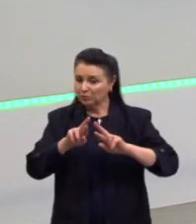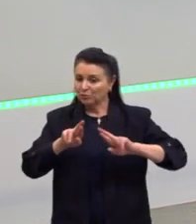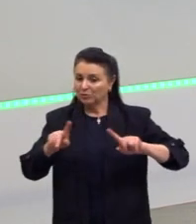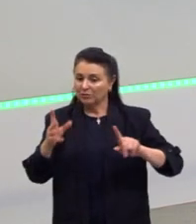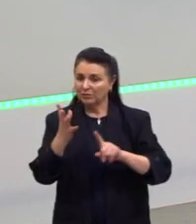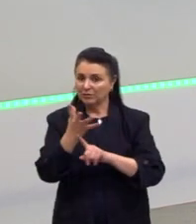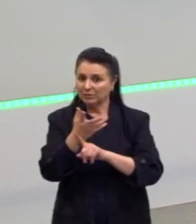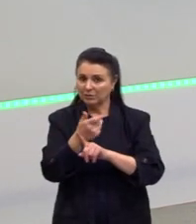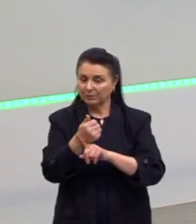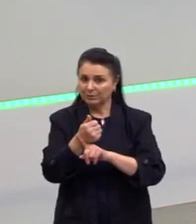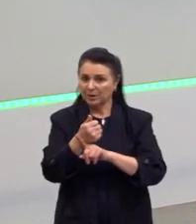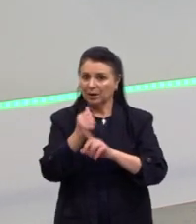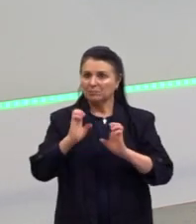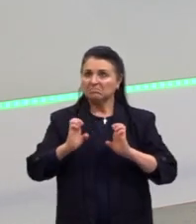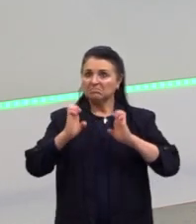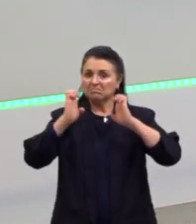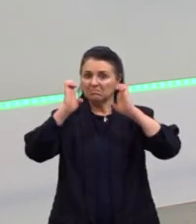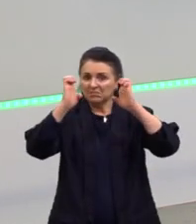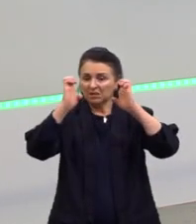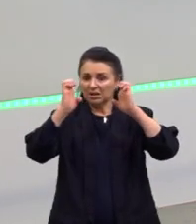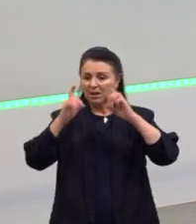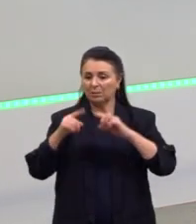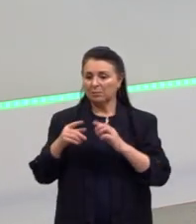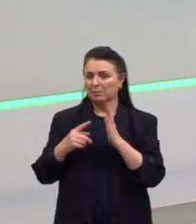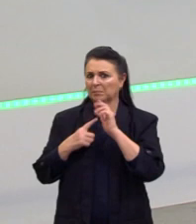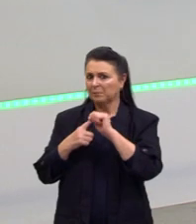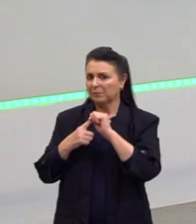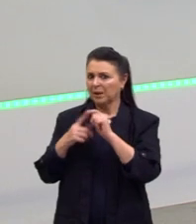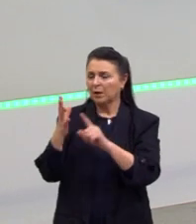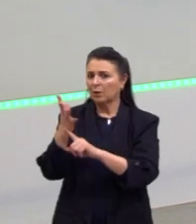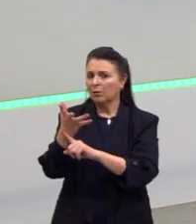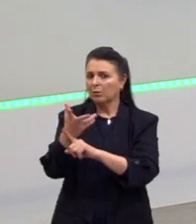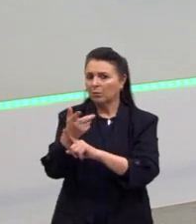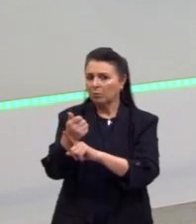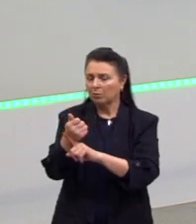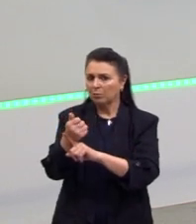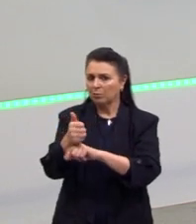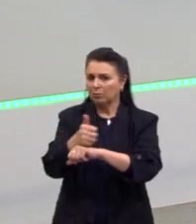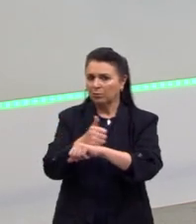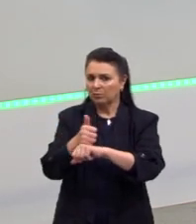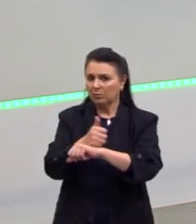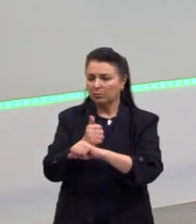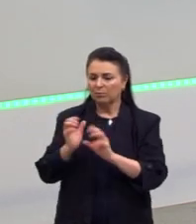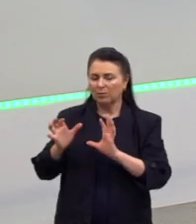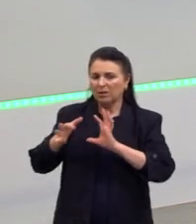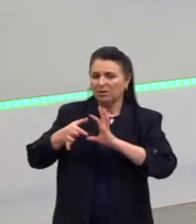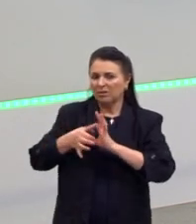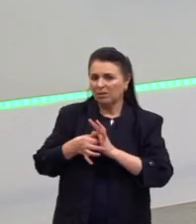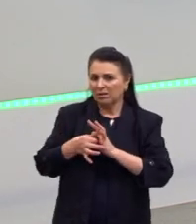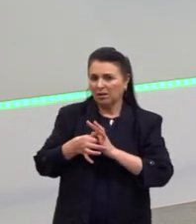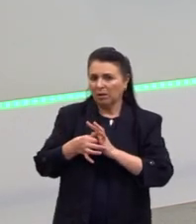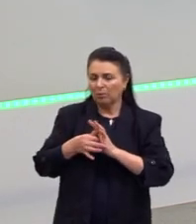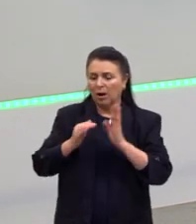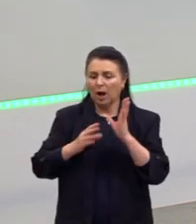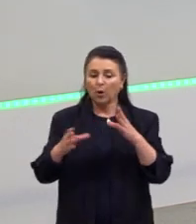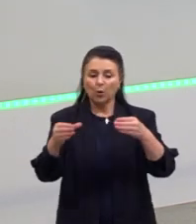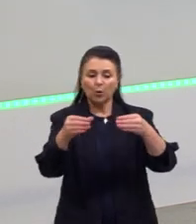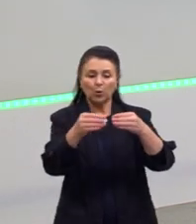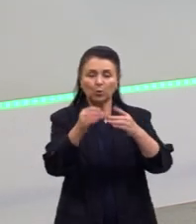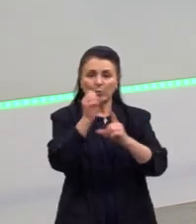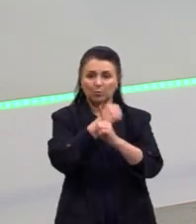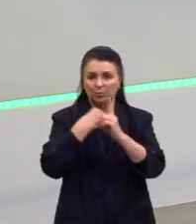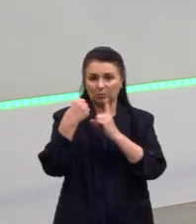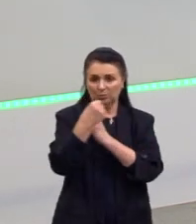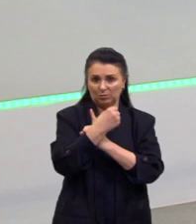elitista, e aí estaria ligado o artista, ela não está ligada a uma camada social. E a